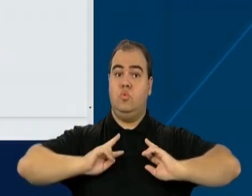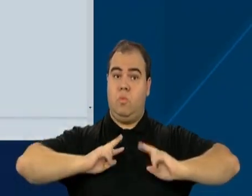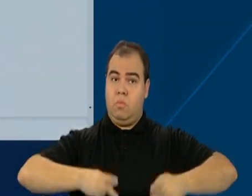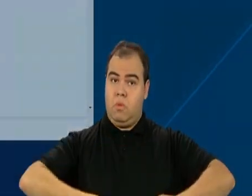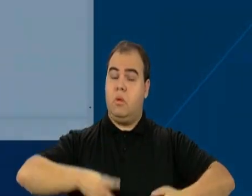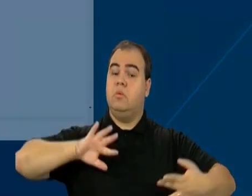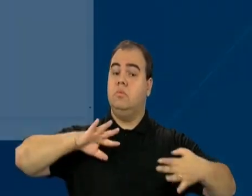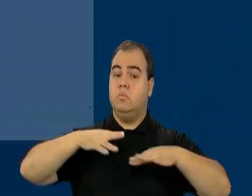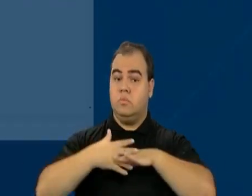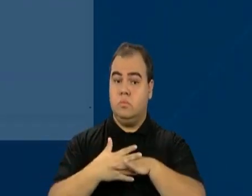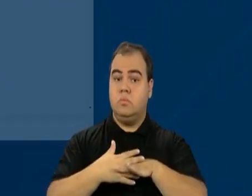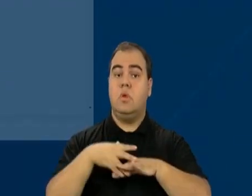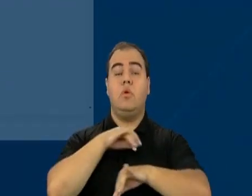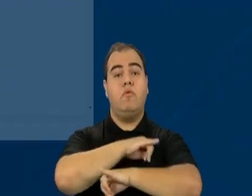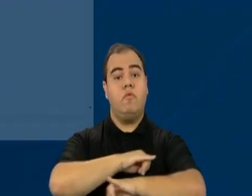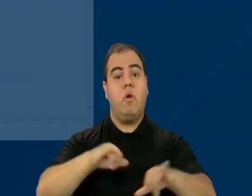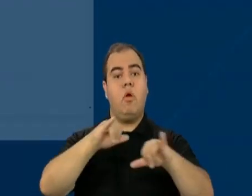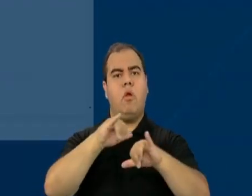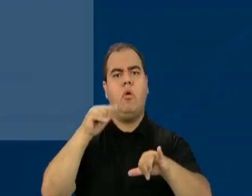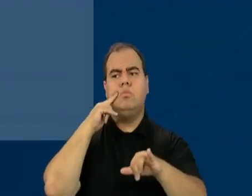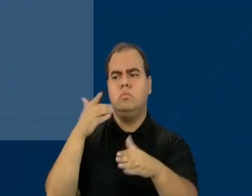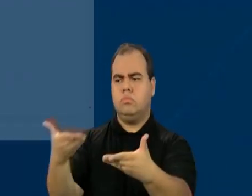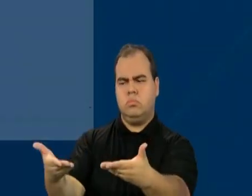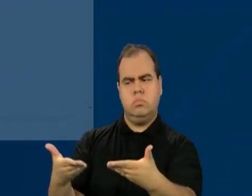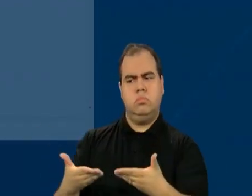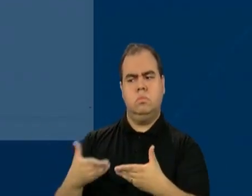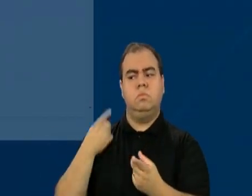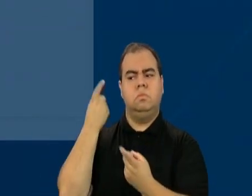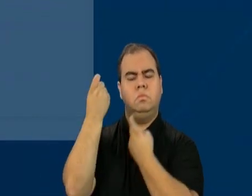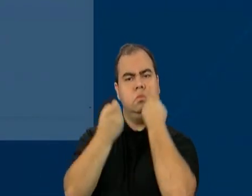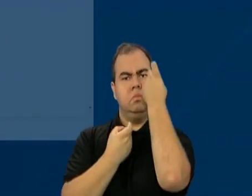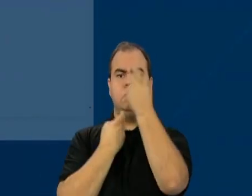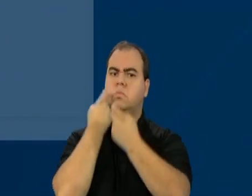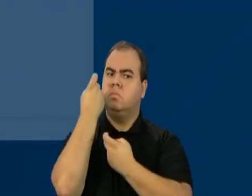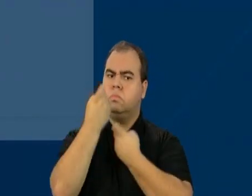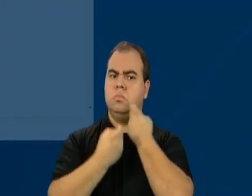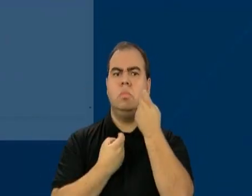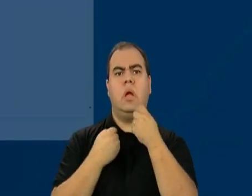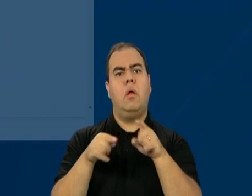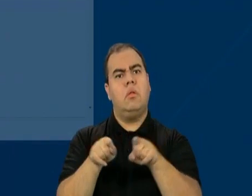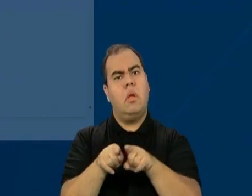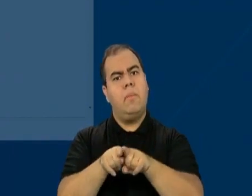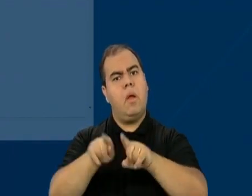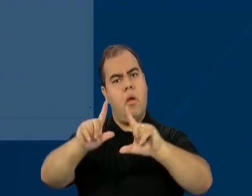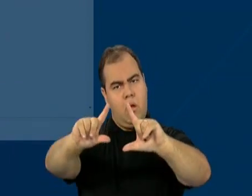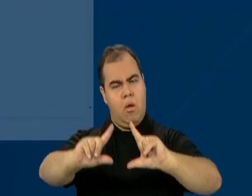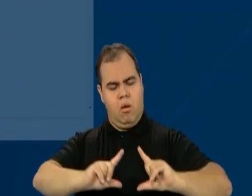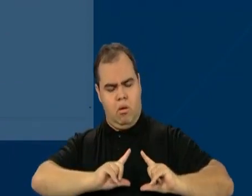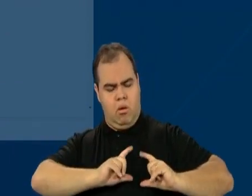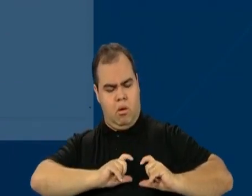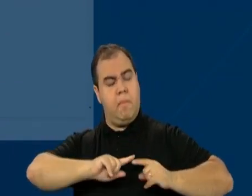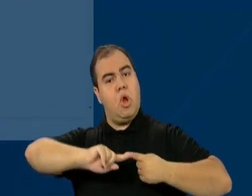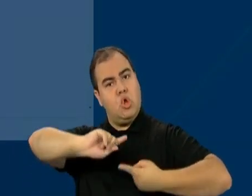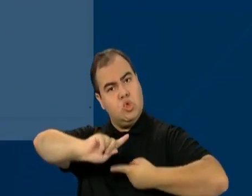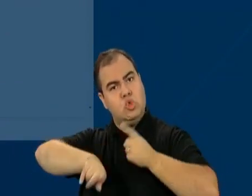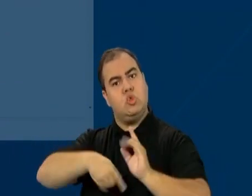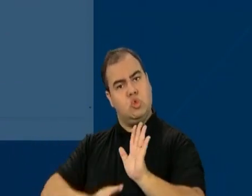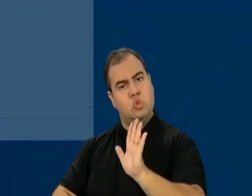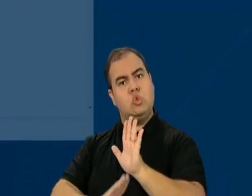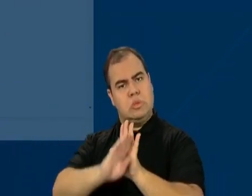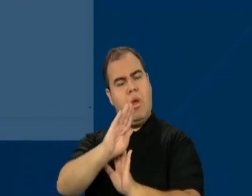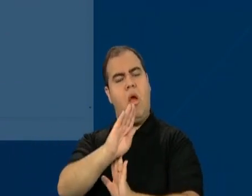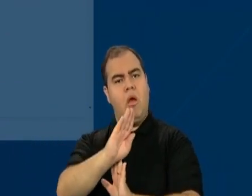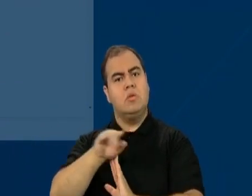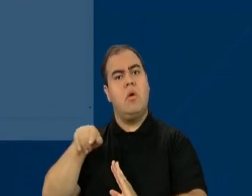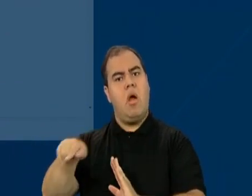Disse ter recebido a declaração de Derrite com preocupação E que o sucesso da política Faz com que ela não apenas